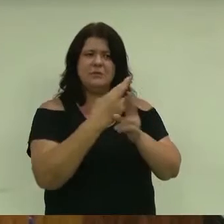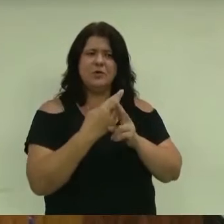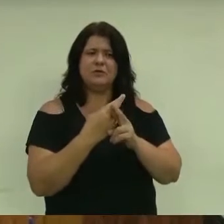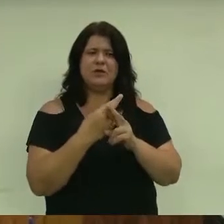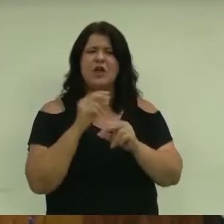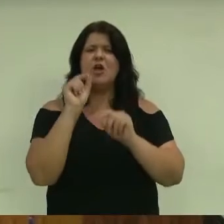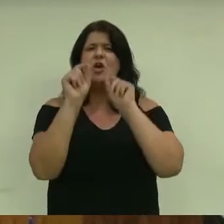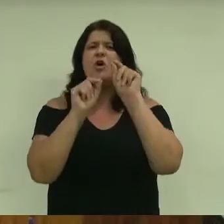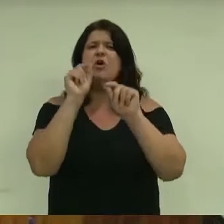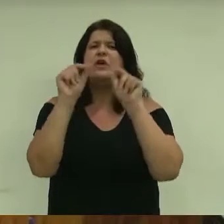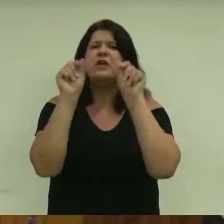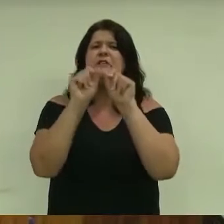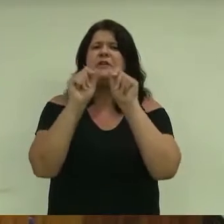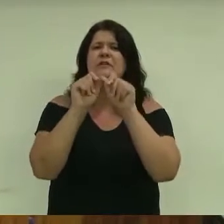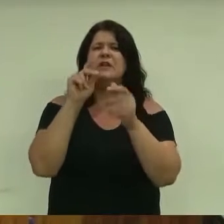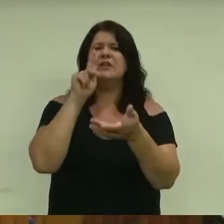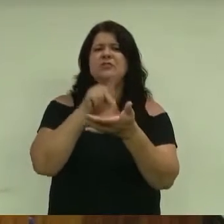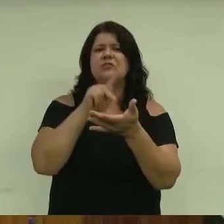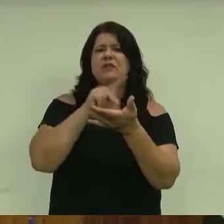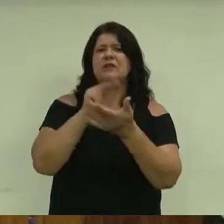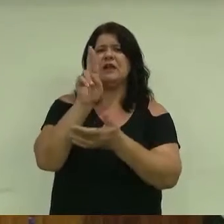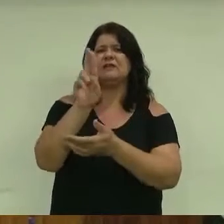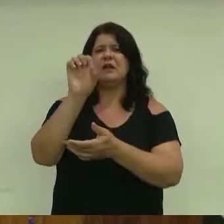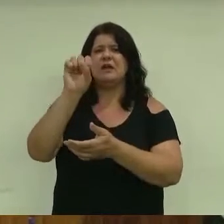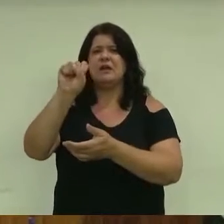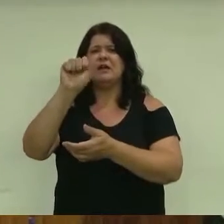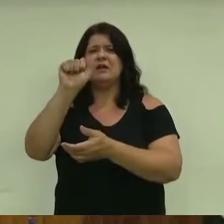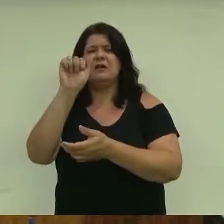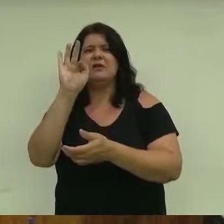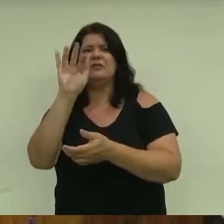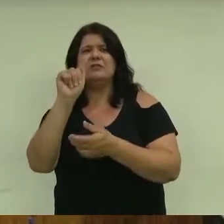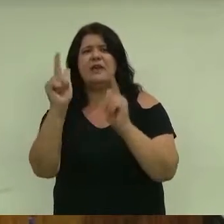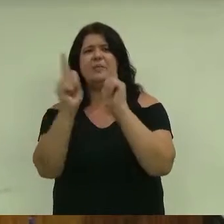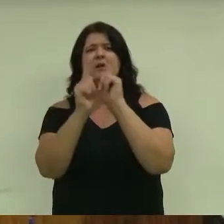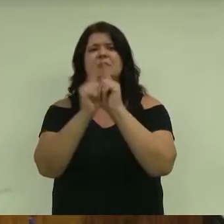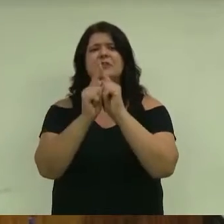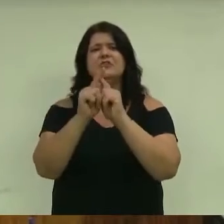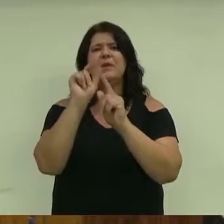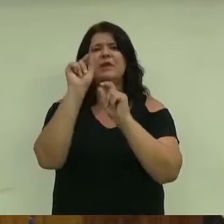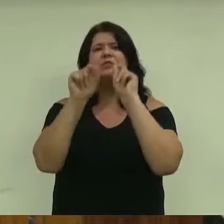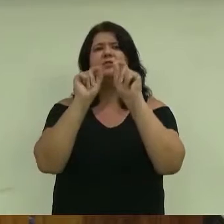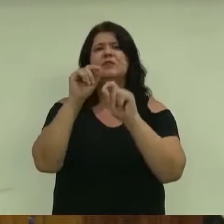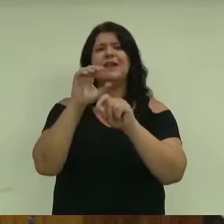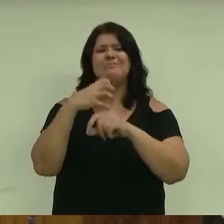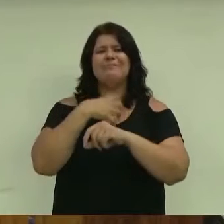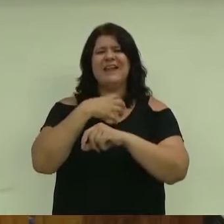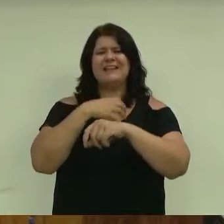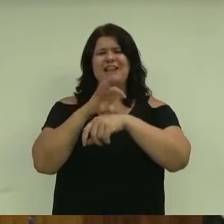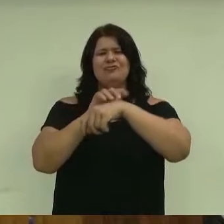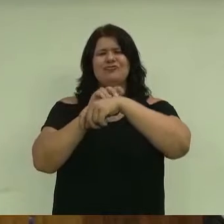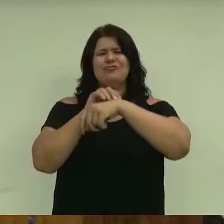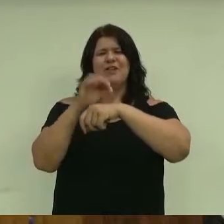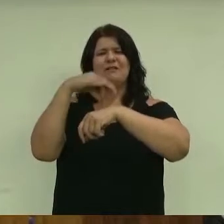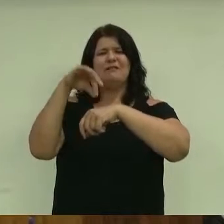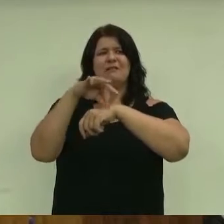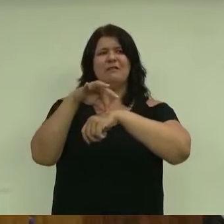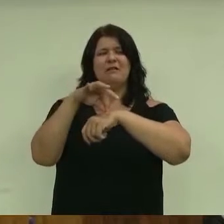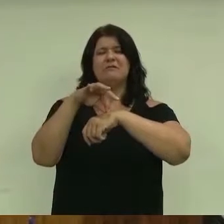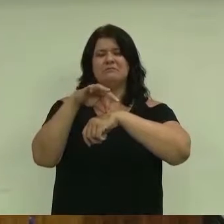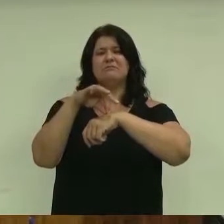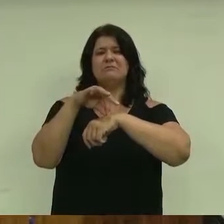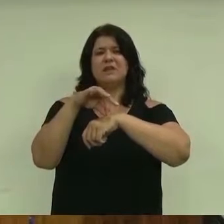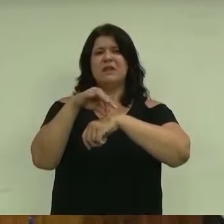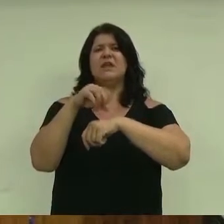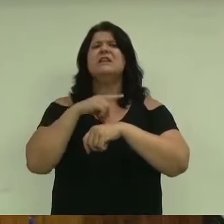realizado pelas USAPAS para o atendimento de suspeita de dengue? 2. As USAPAS do município estão realizando a